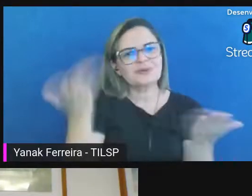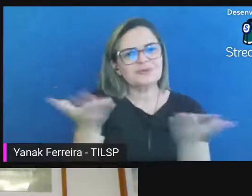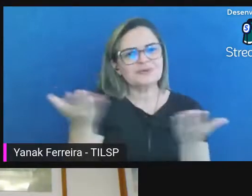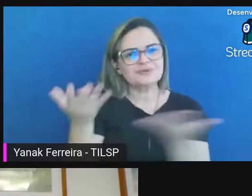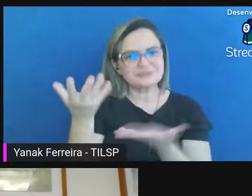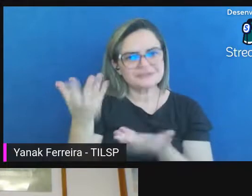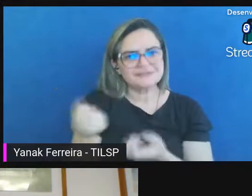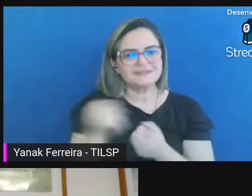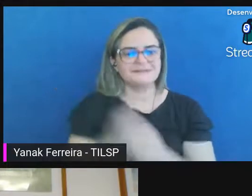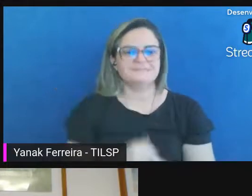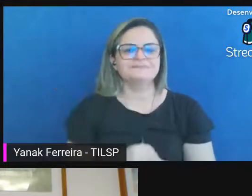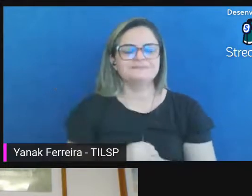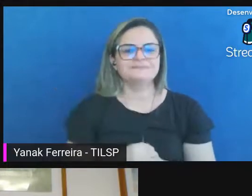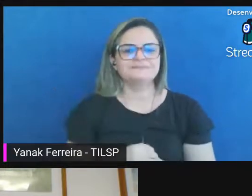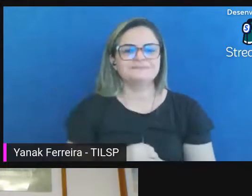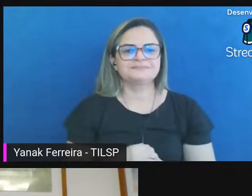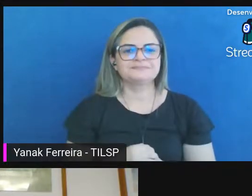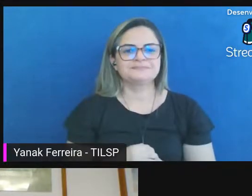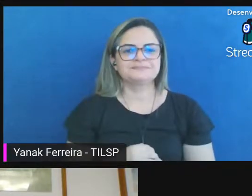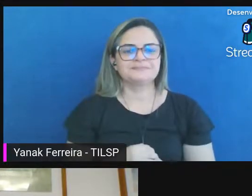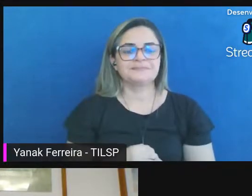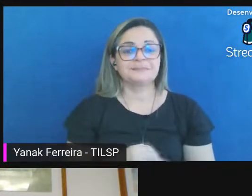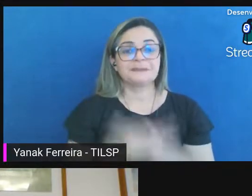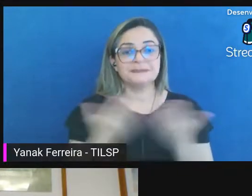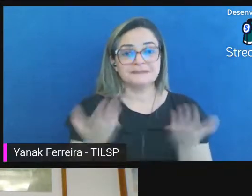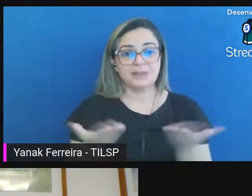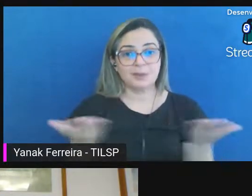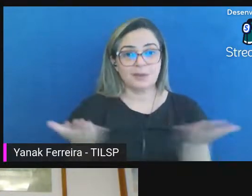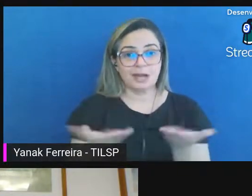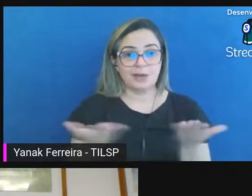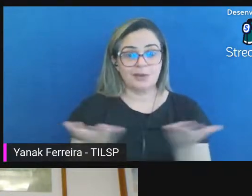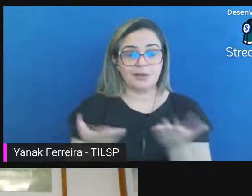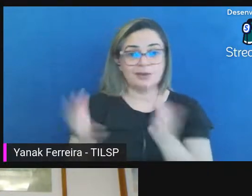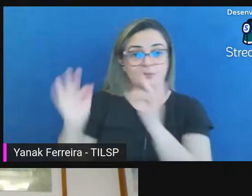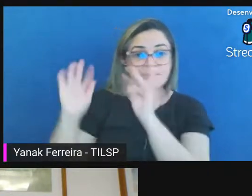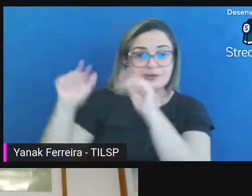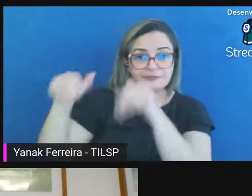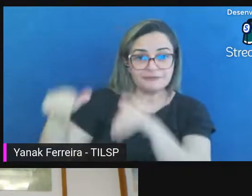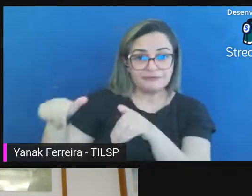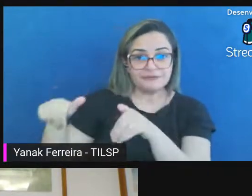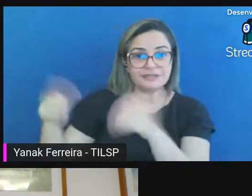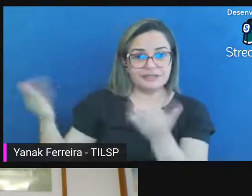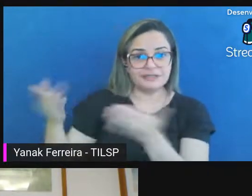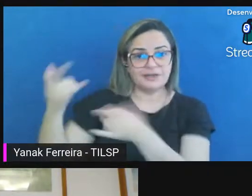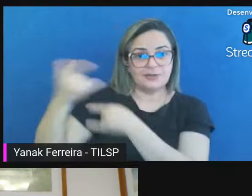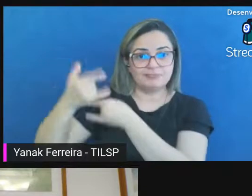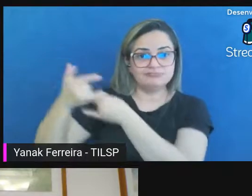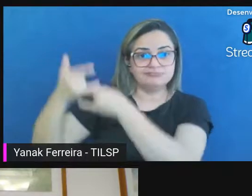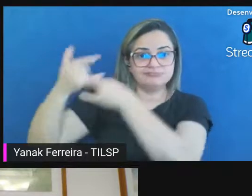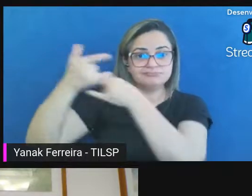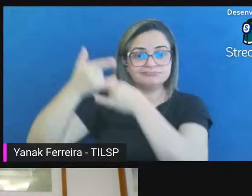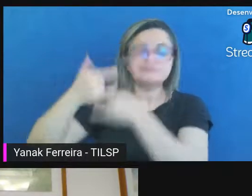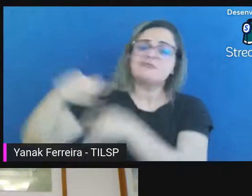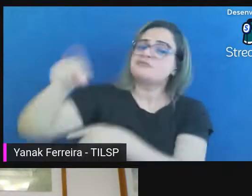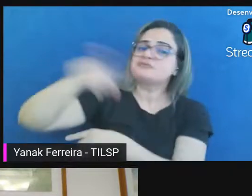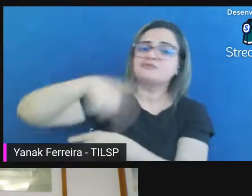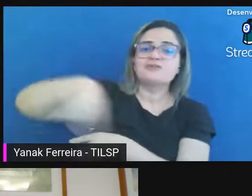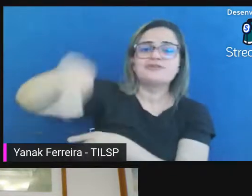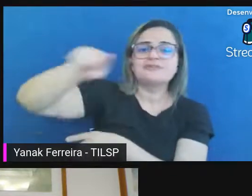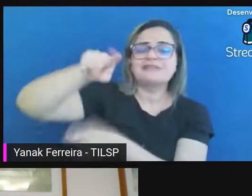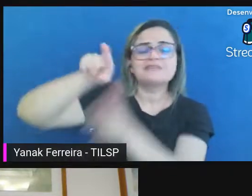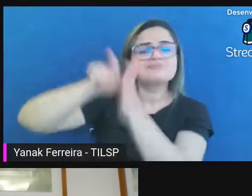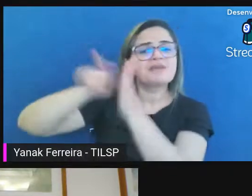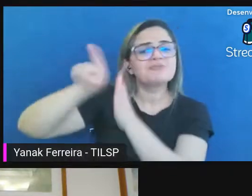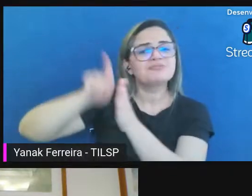pois bem então agora a gente parte para a parte final da nossa live com as perguntas que foram elaboradas pelos